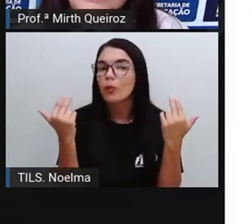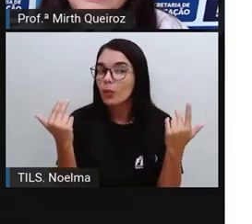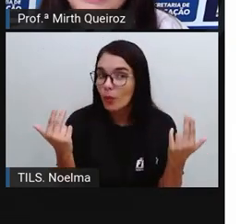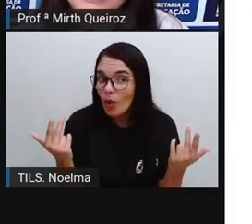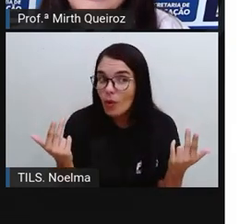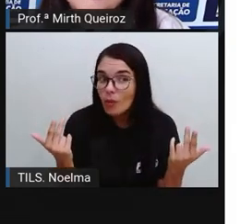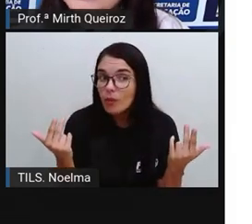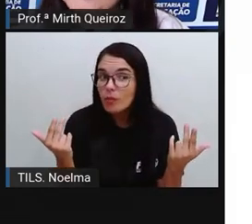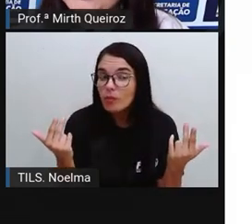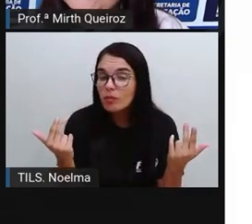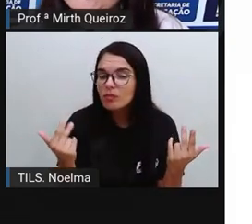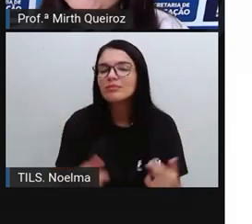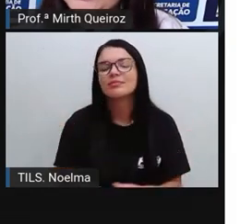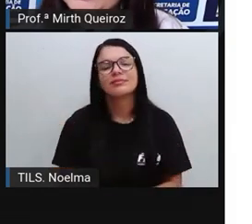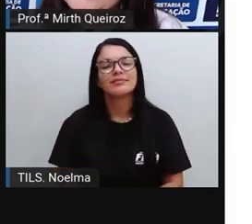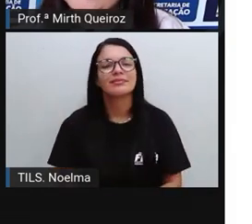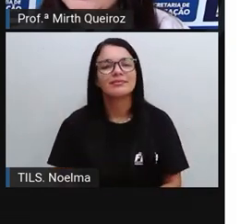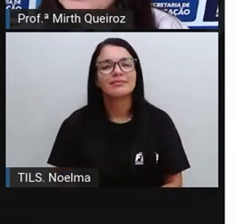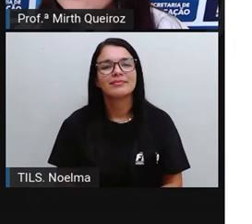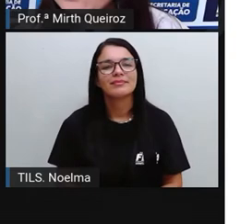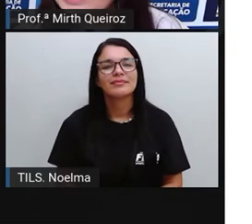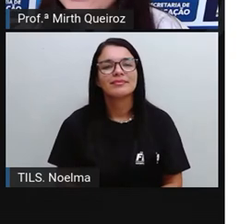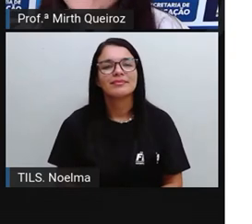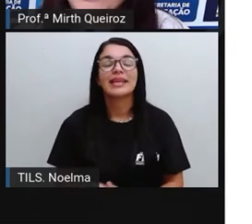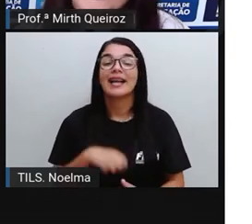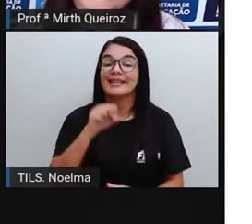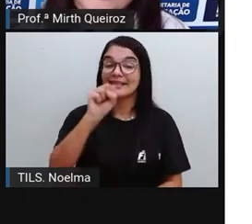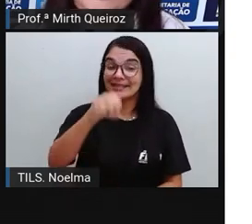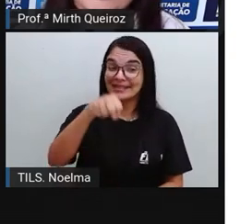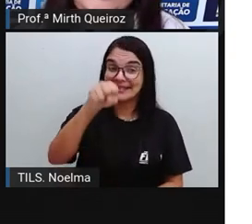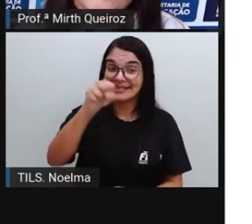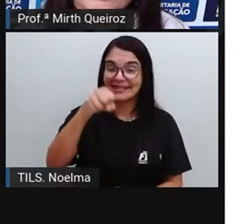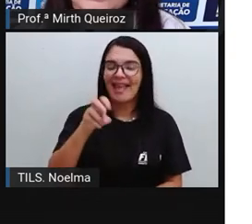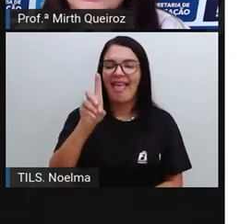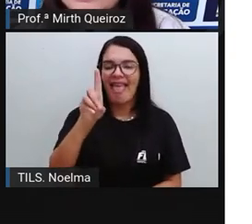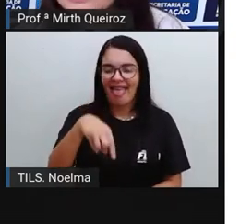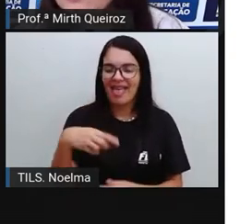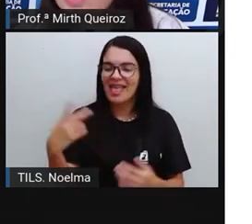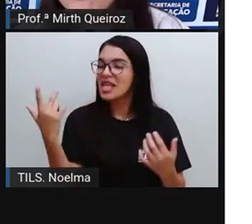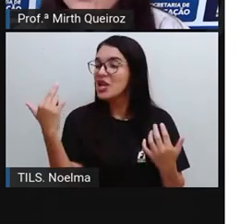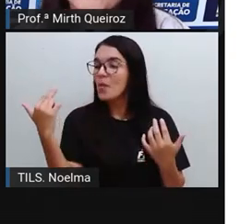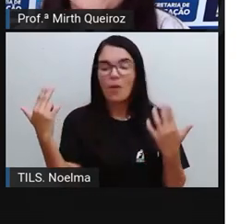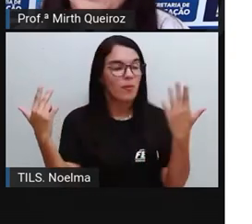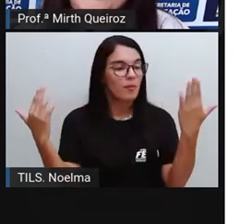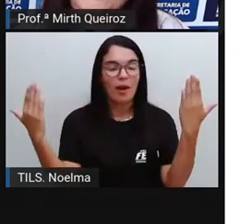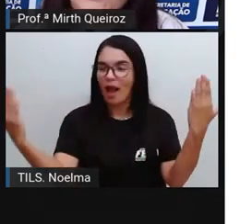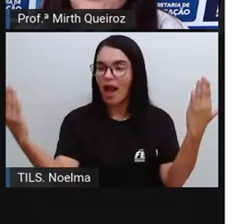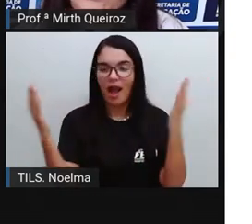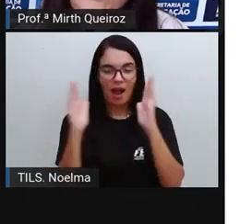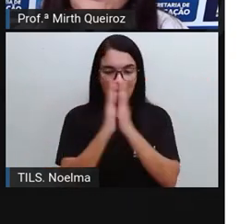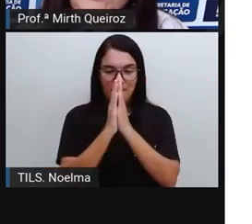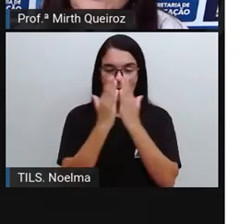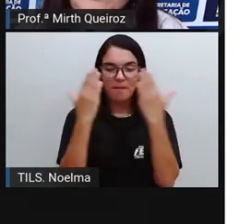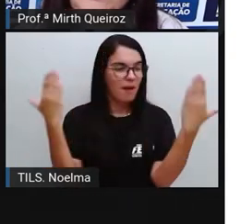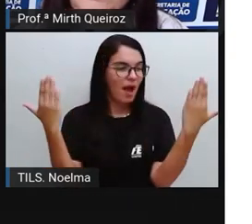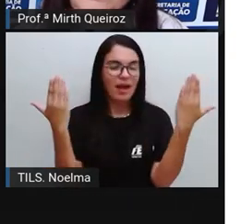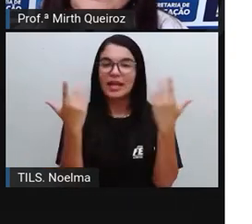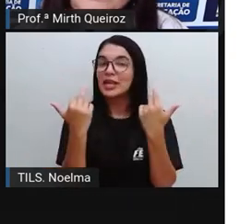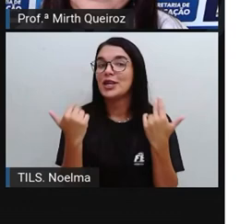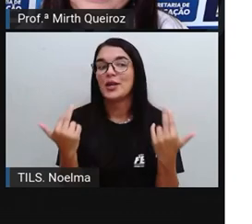simetria e a gente viu que um lado é exatamente igual ou diferente ao outro?